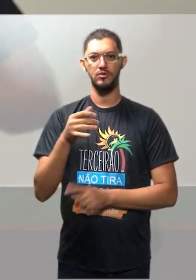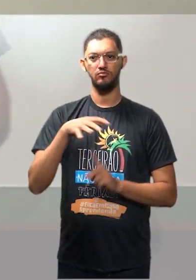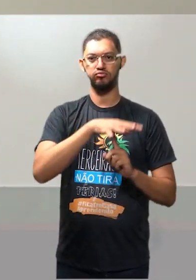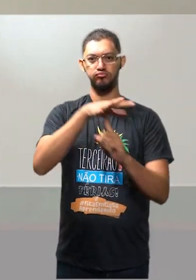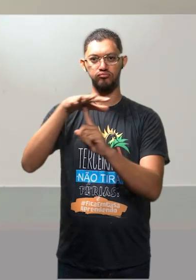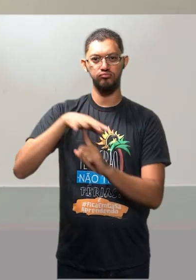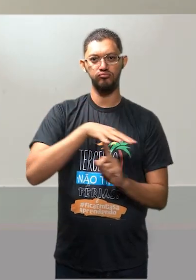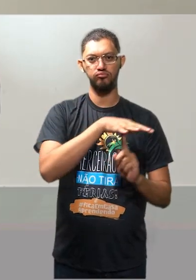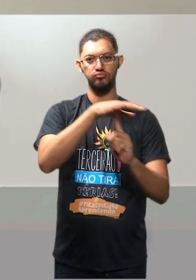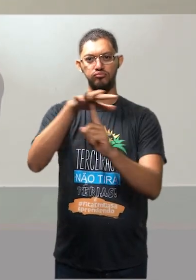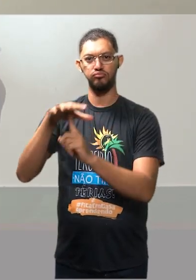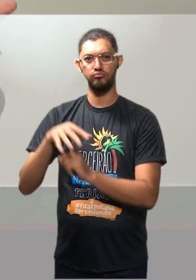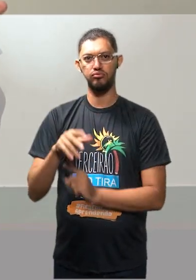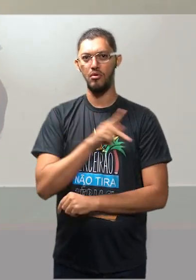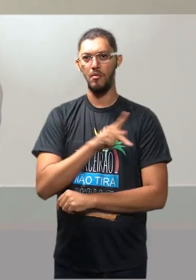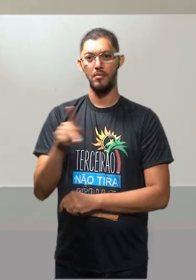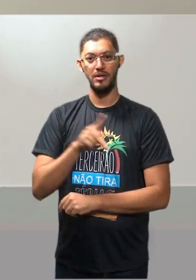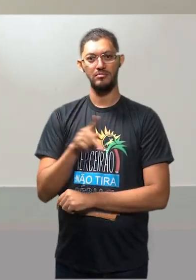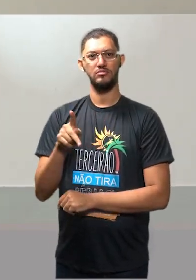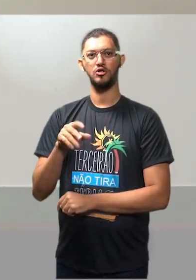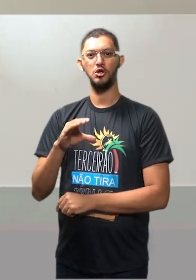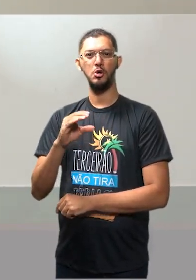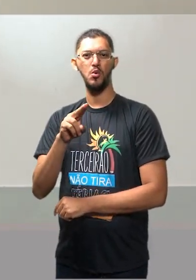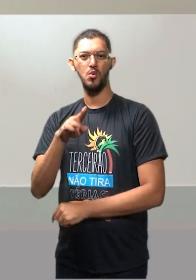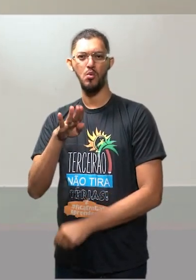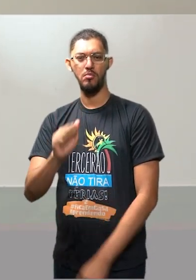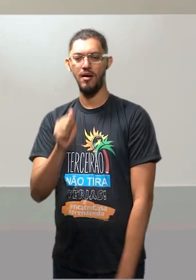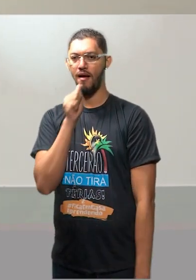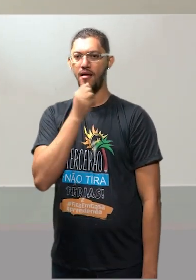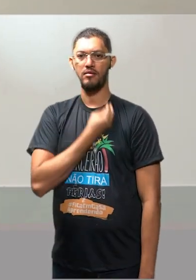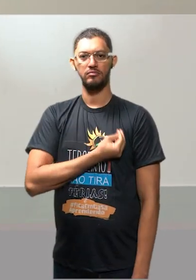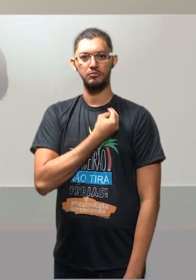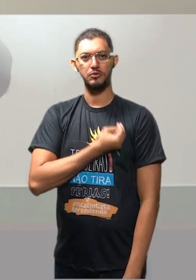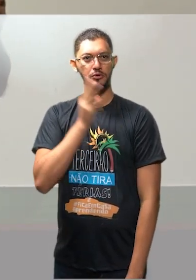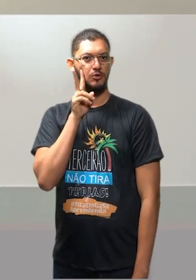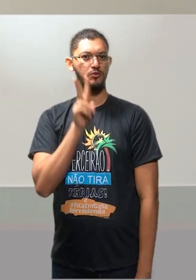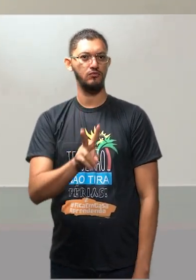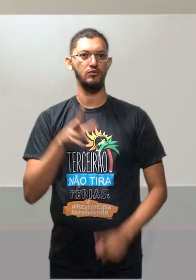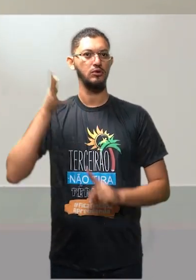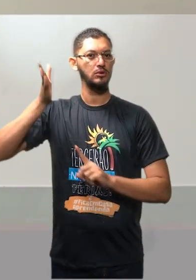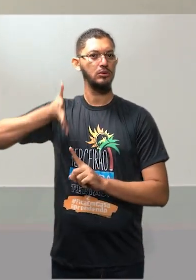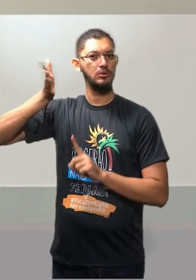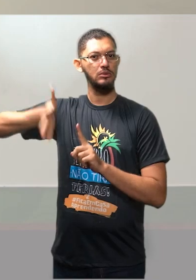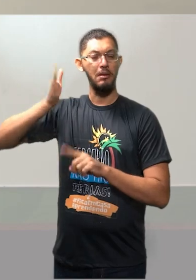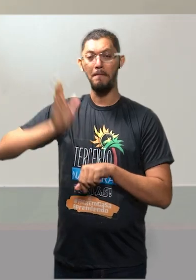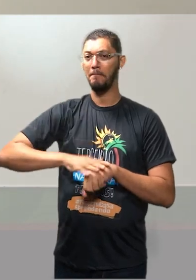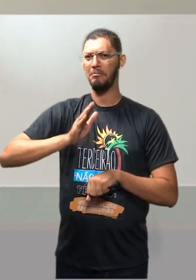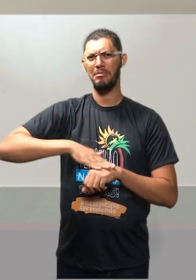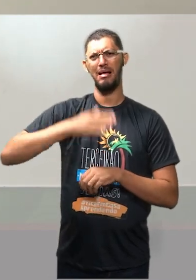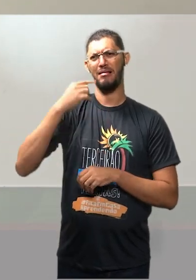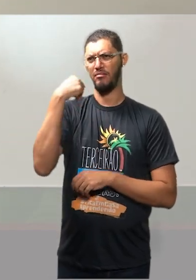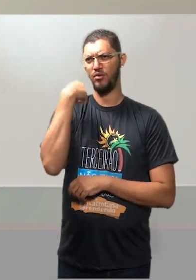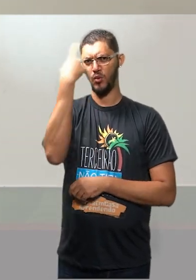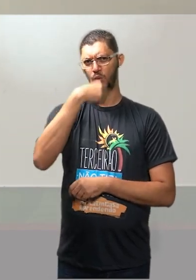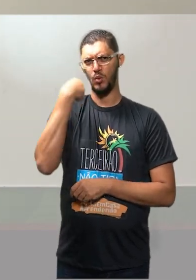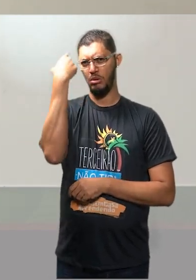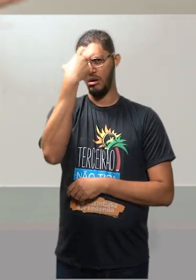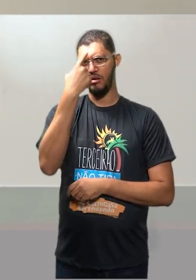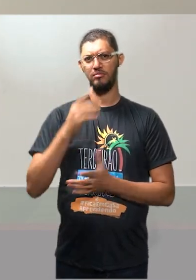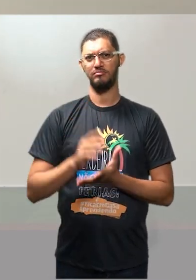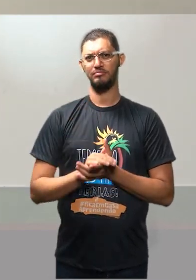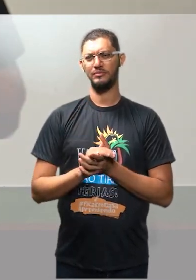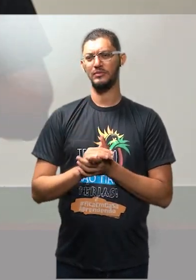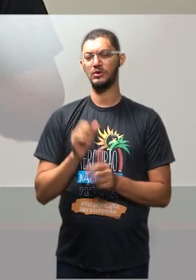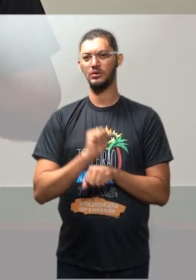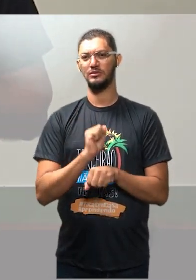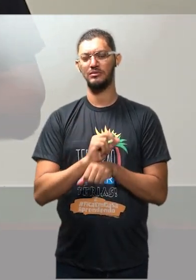presidente de Cuba, quando ele ainda era vivo. E assisti toda a palestra dele, mais de uma hora e meia, lá no Mineirinho. Mas foi um pouquinho